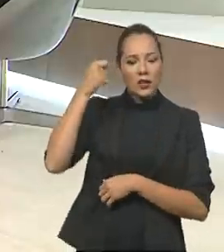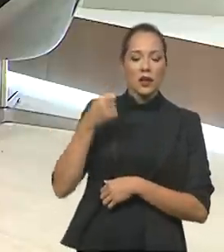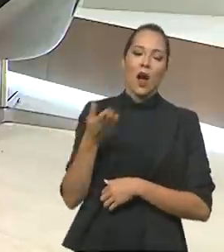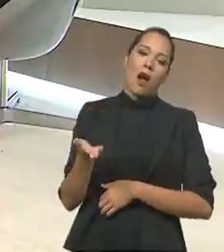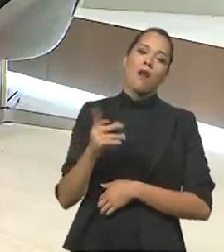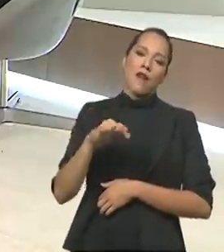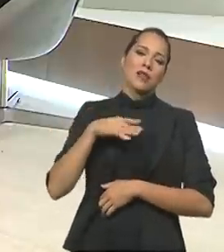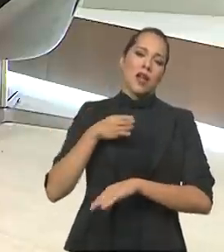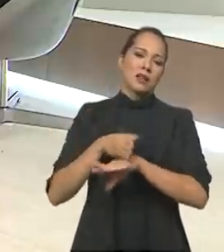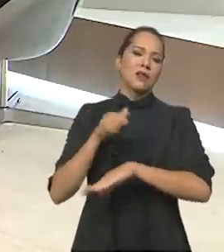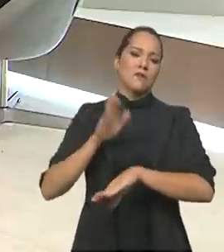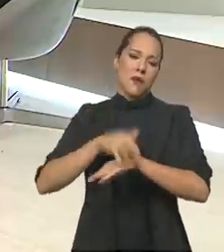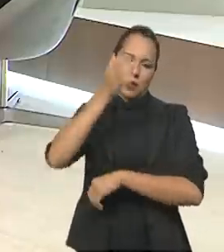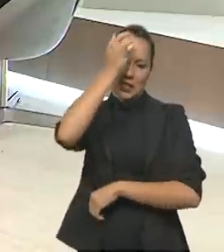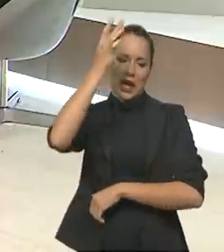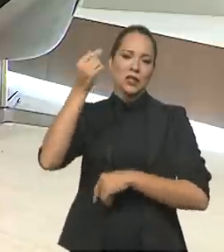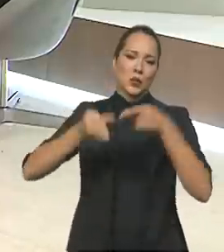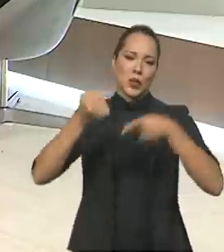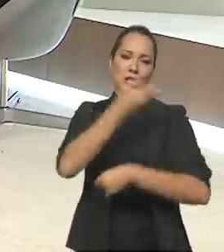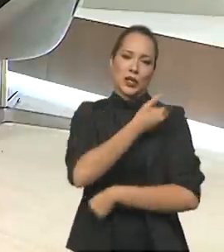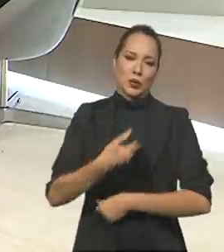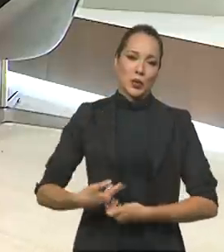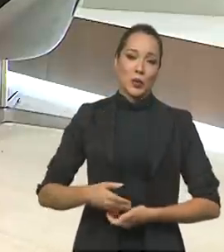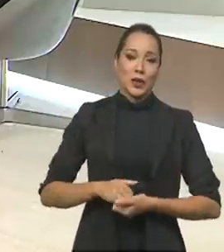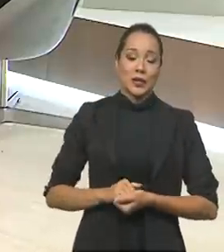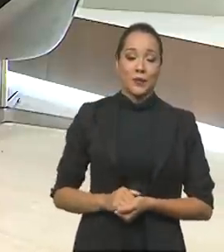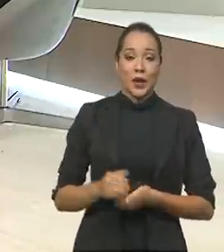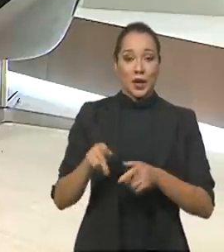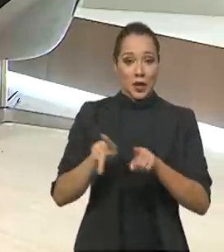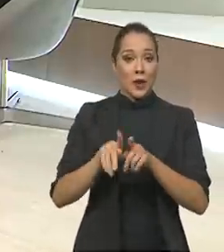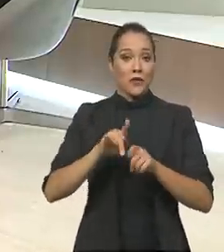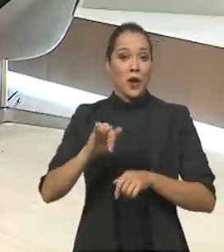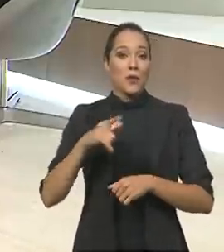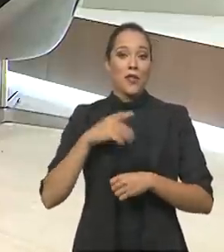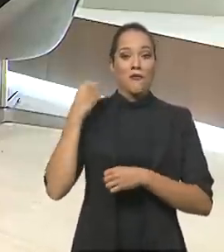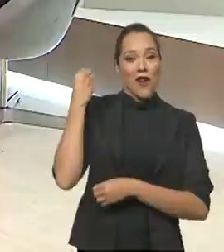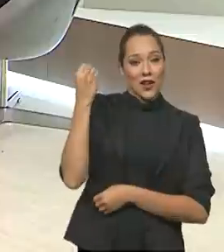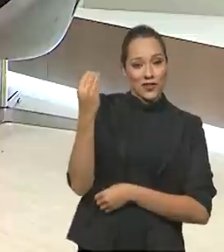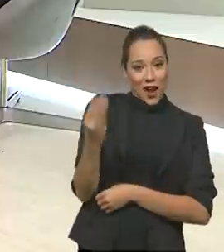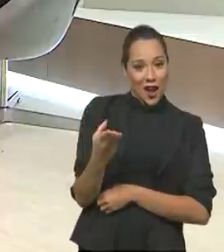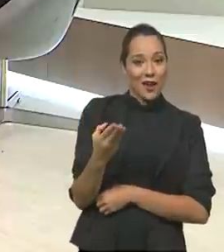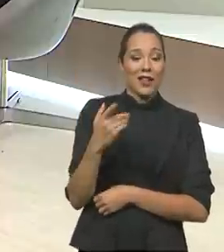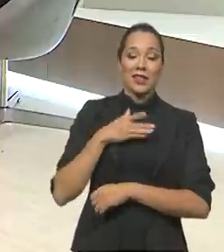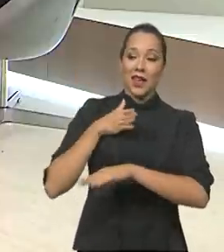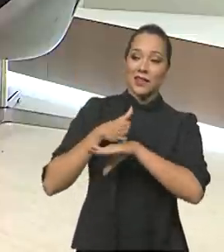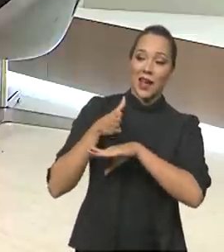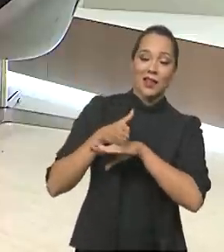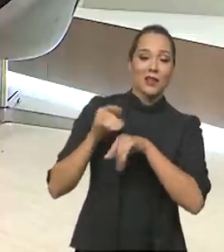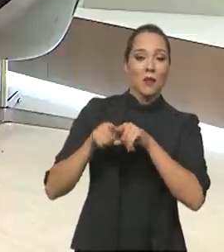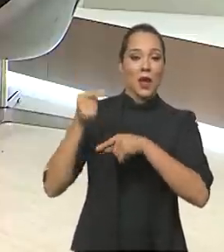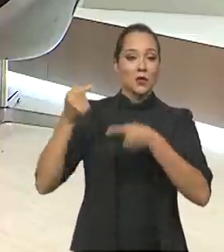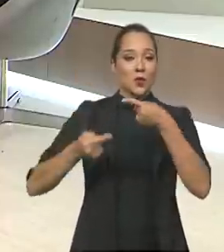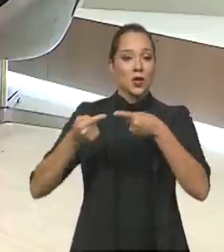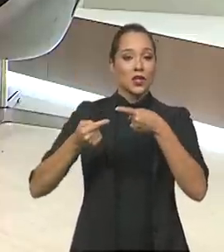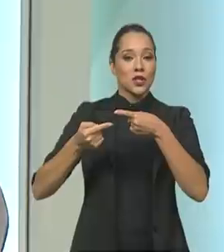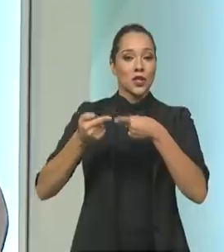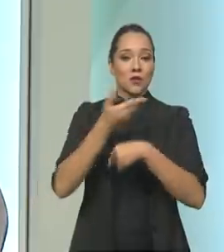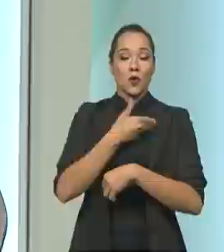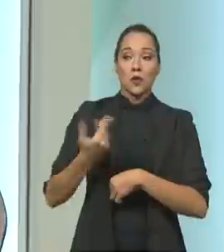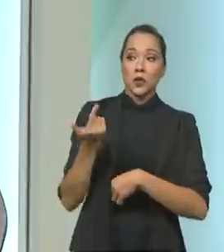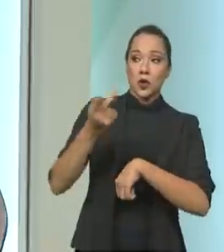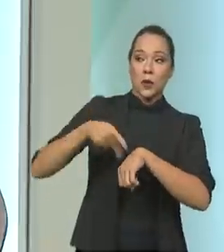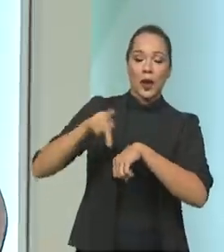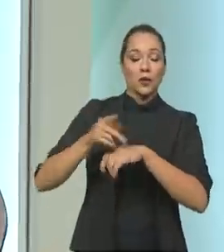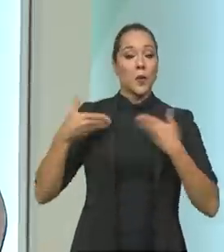acesso com muito mais facilidade às políticas públicas, vai poder viajar, inclusive, ter acesso às políticas públicas no exterior. O